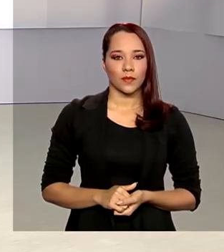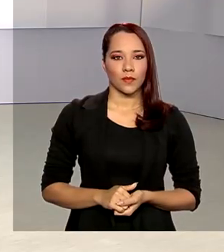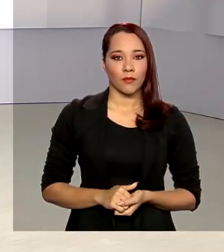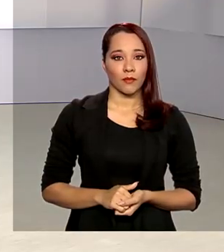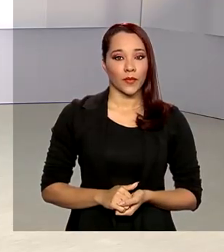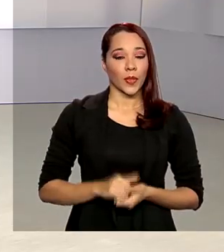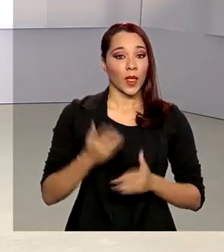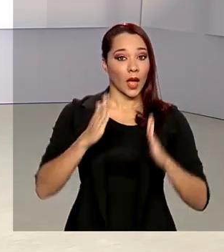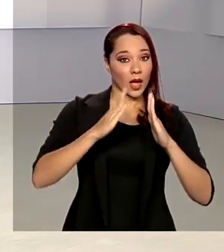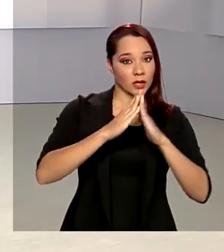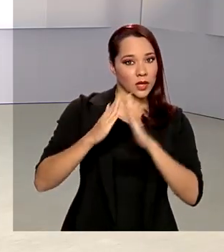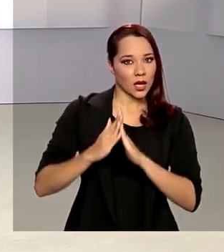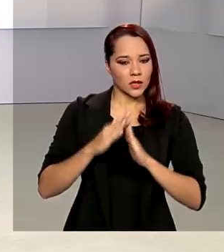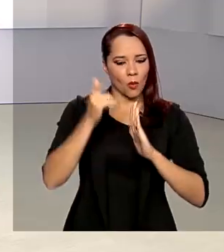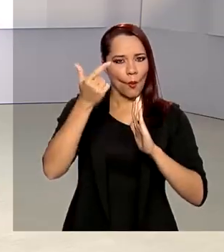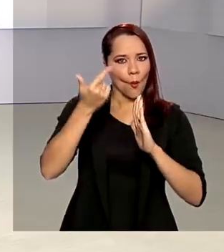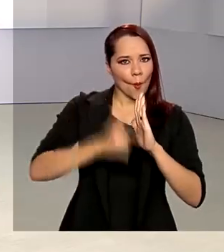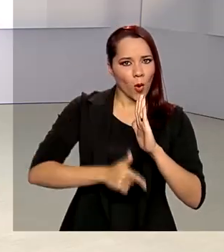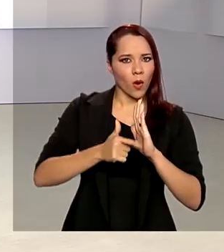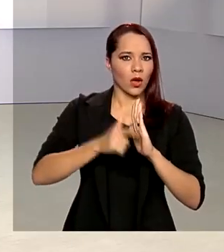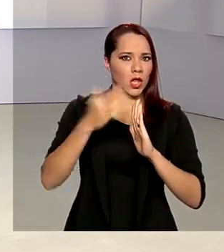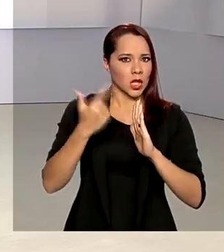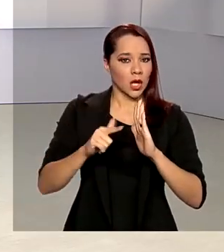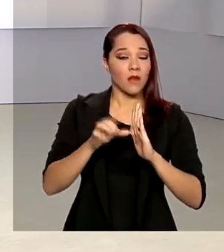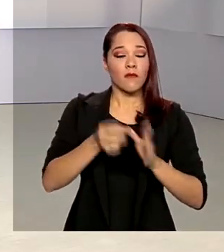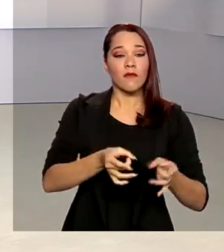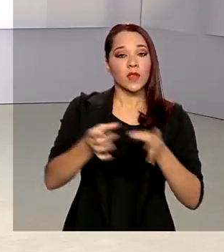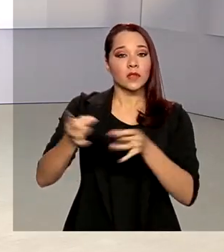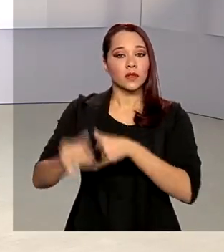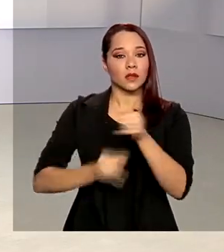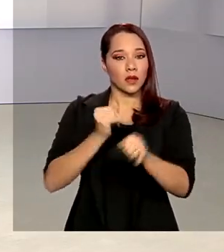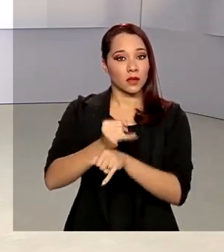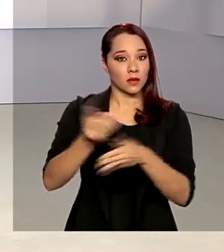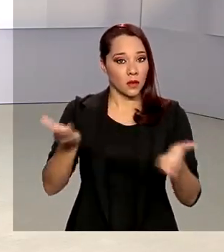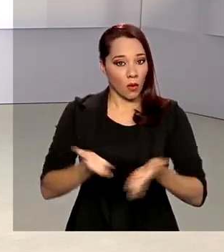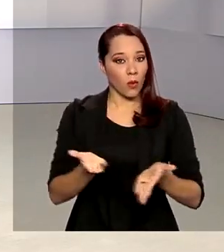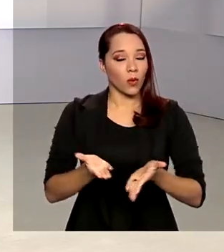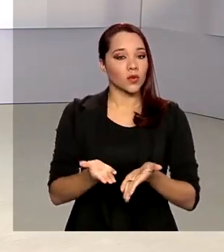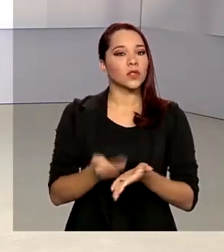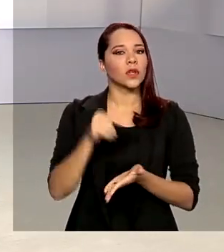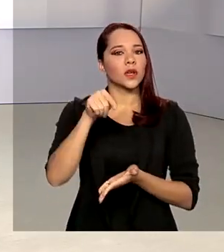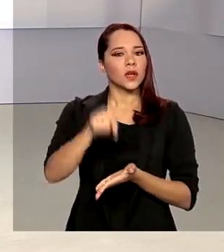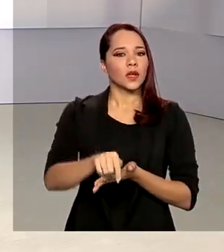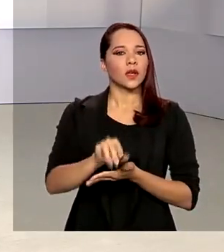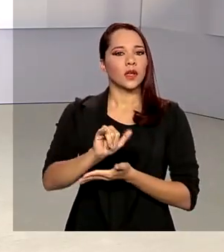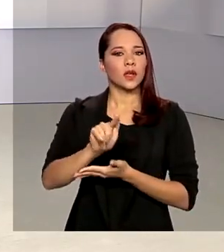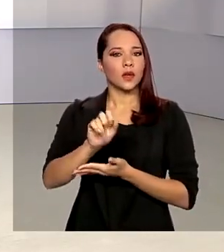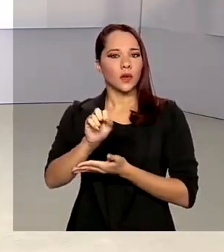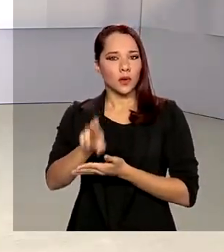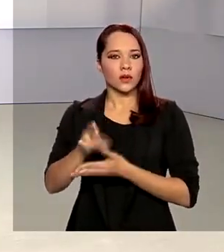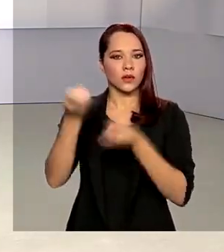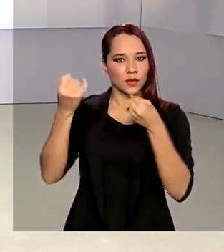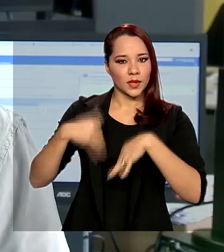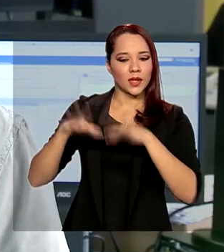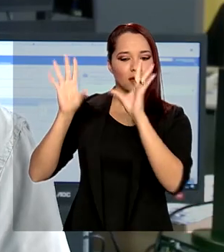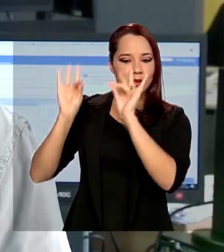Os imóveis desocupados da União vão ser vendidos pela internet a partir de hoje. Igor Santo tem os detalhes.